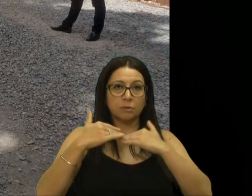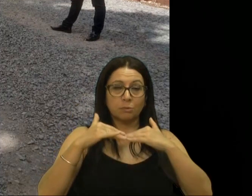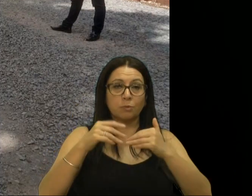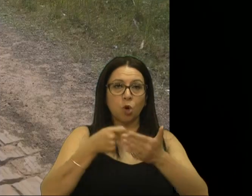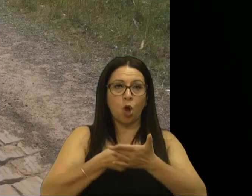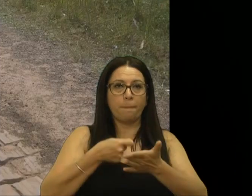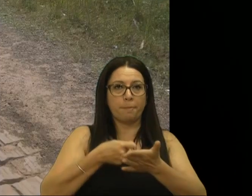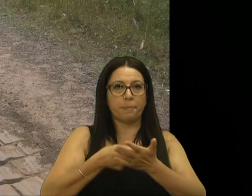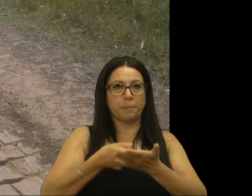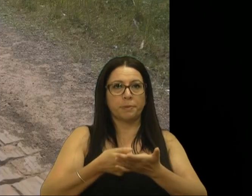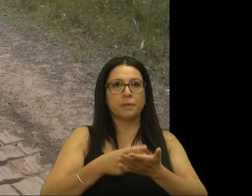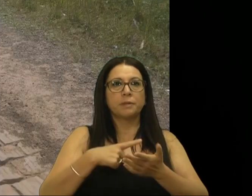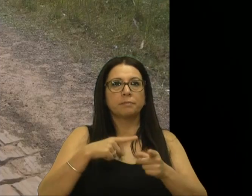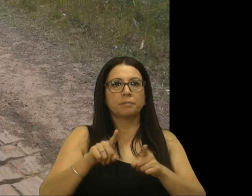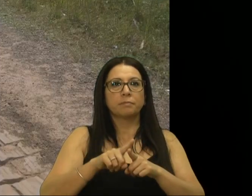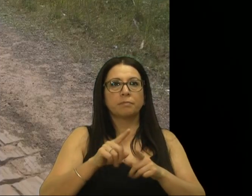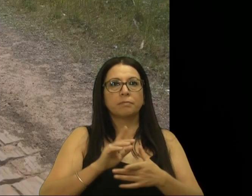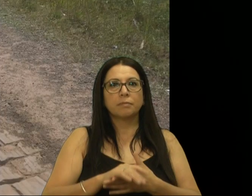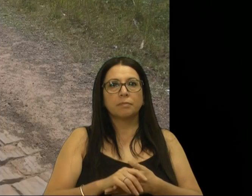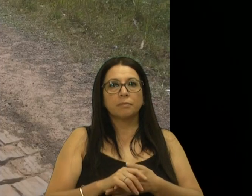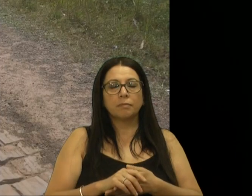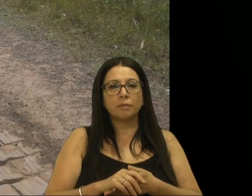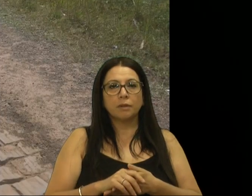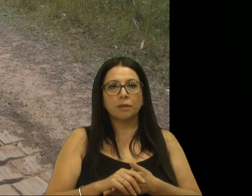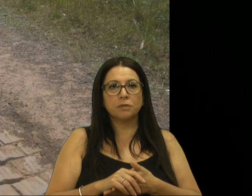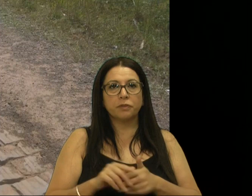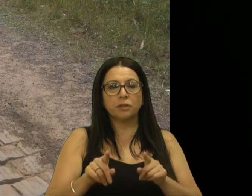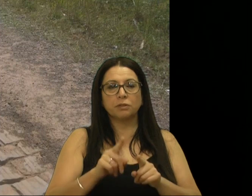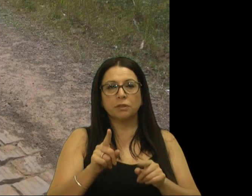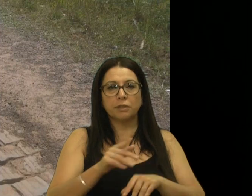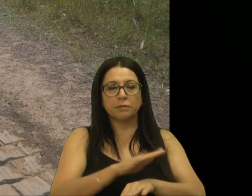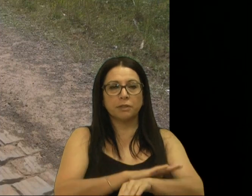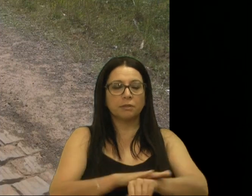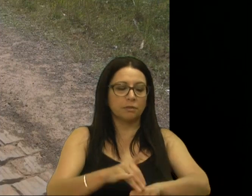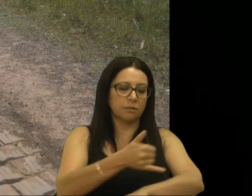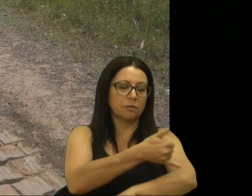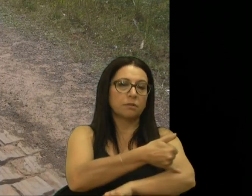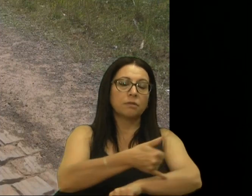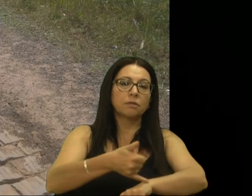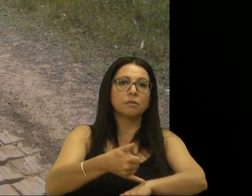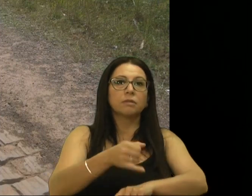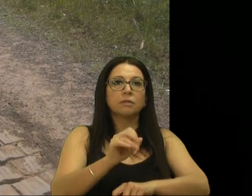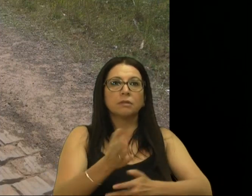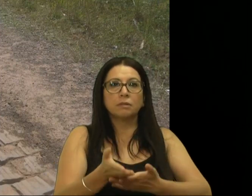E temos também um asfalto que parou de